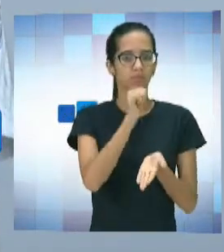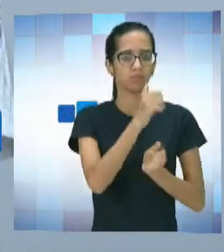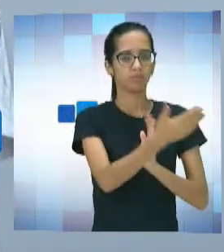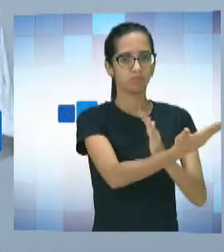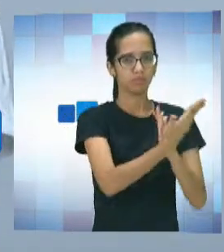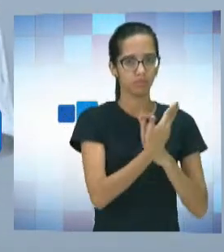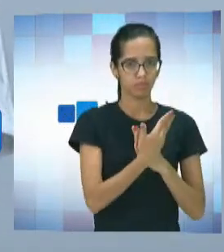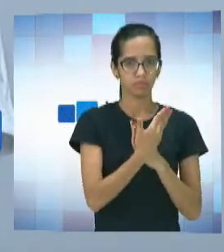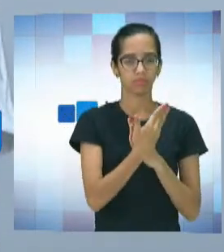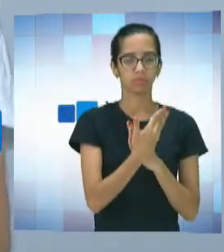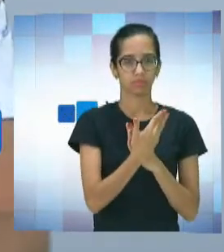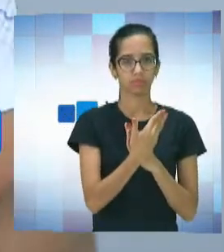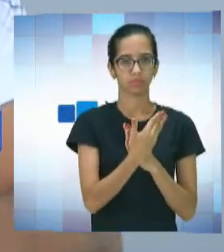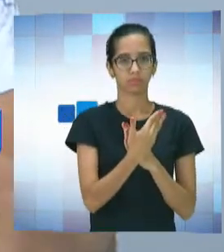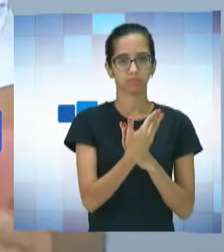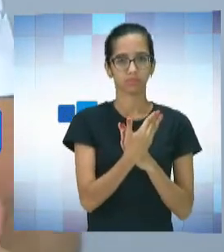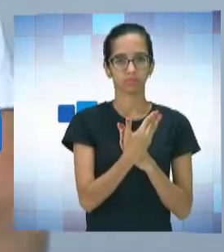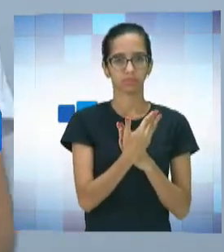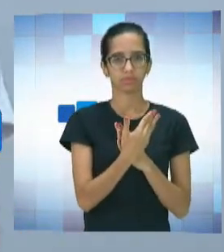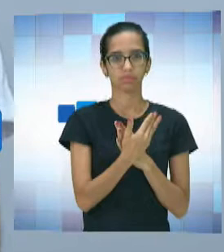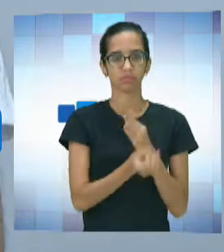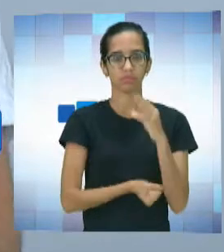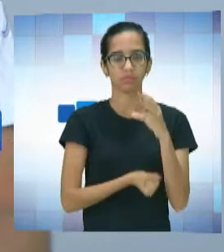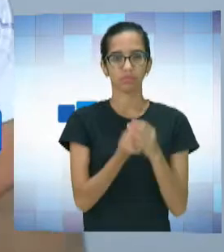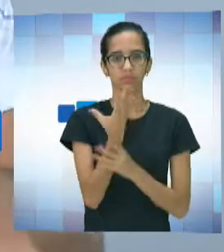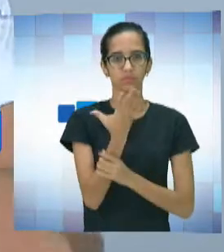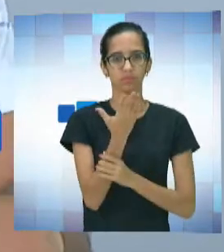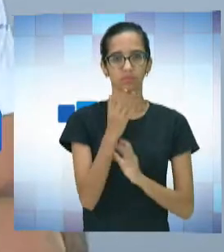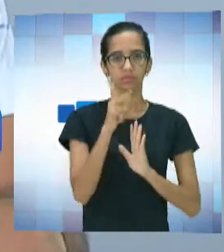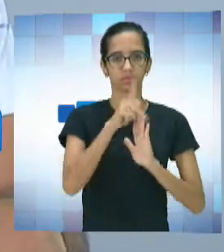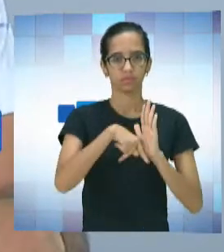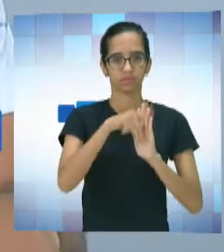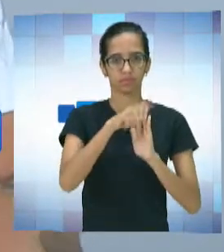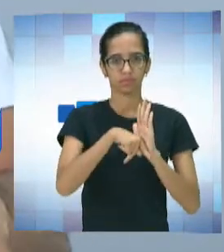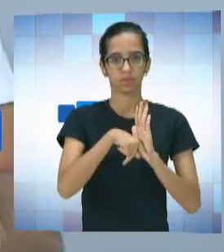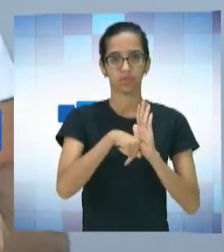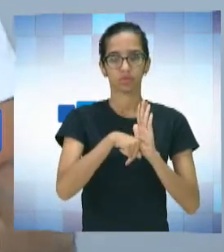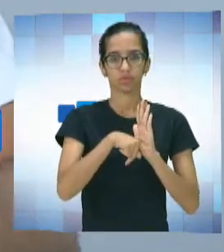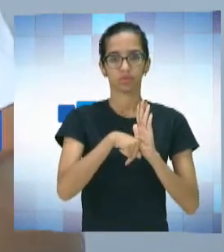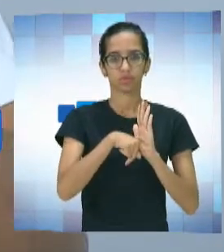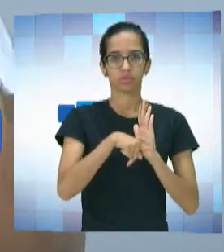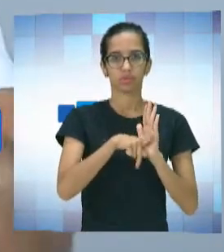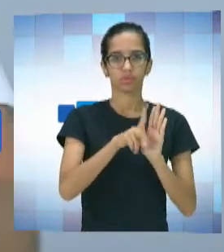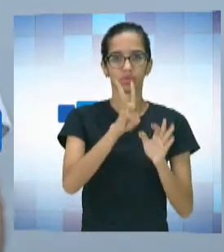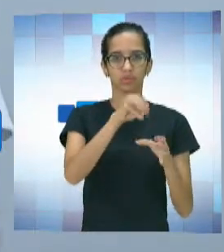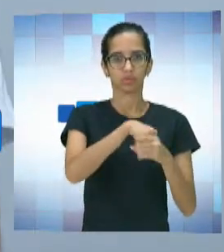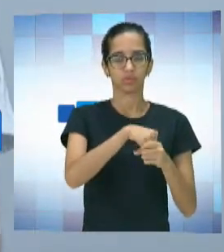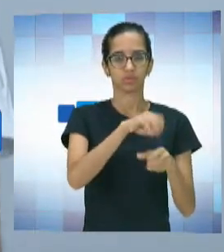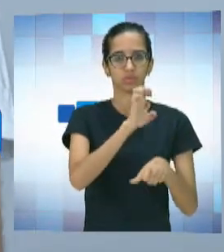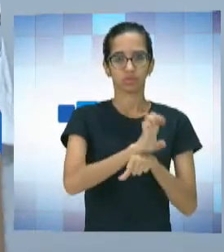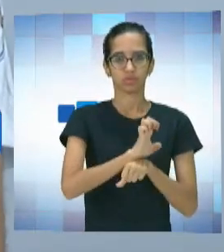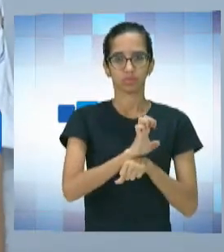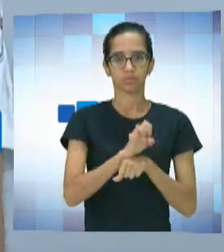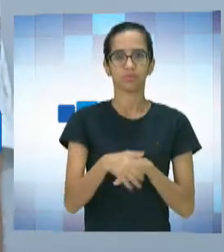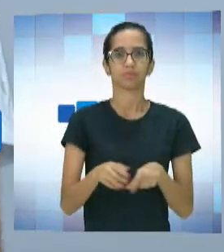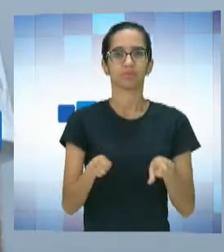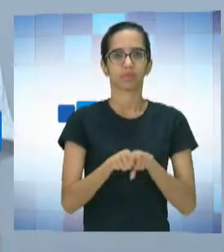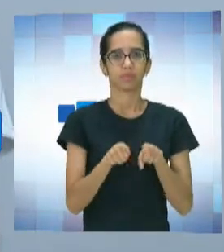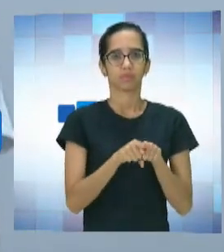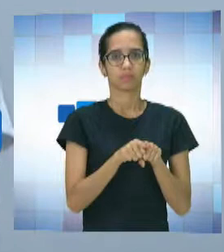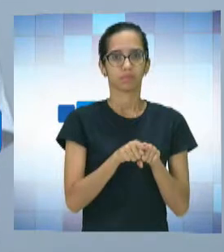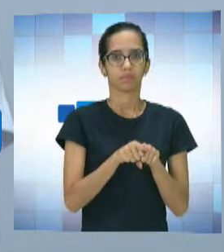para que nós possamos desenvolver esse projeto dentro de um núcleo do estado, né? E nós temos também uma